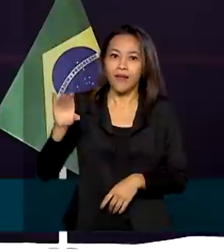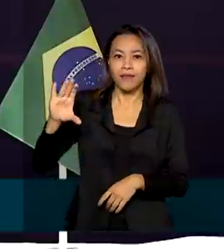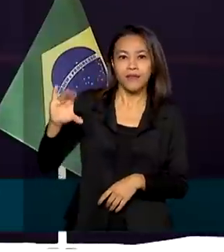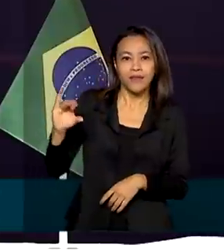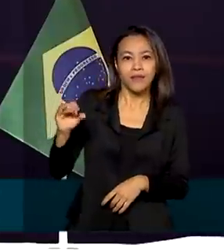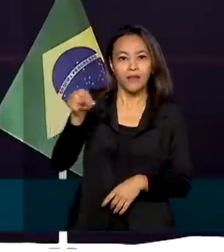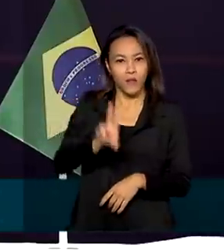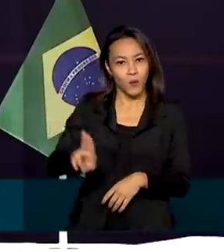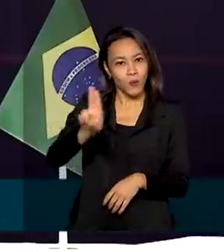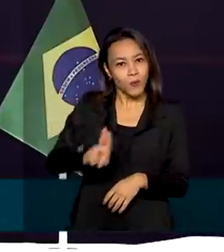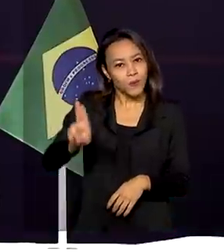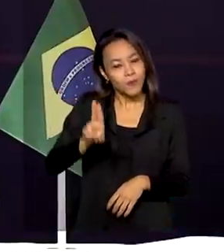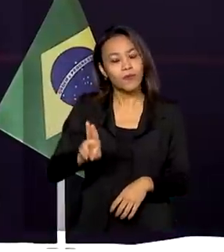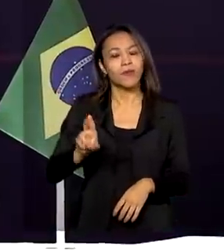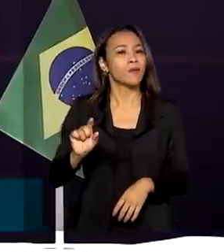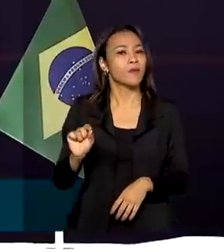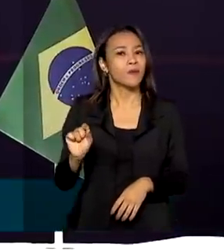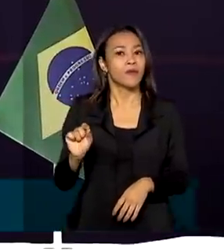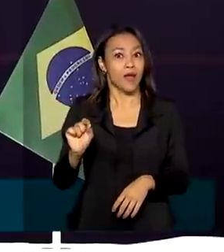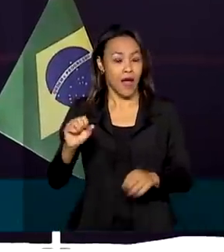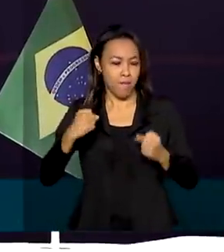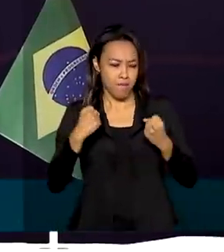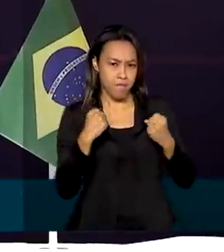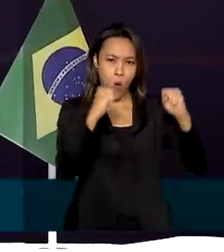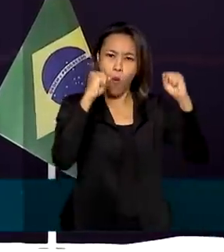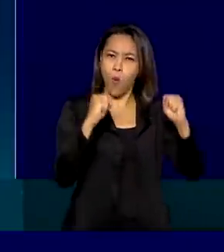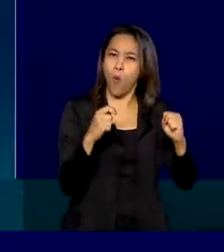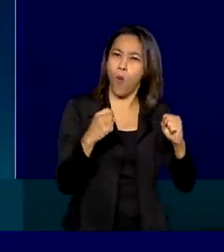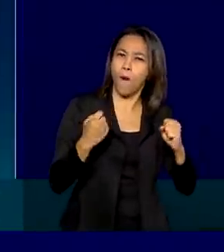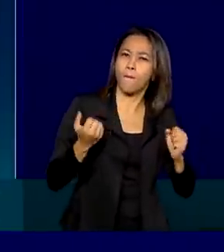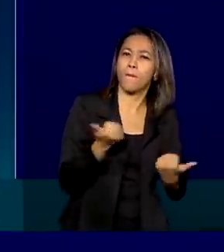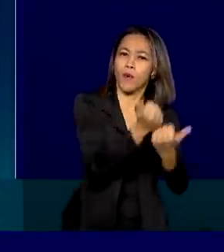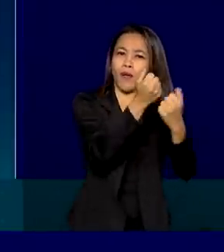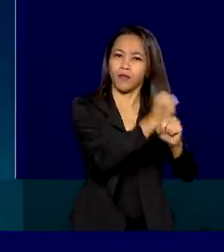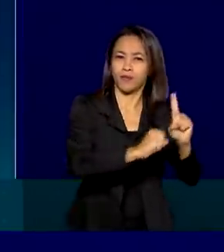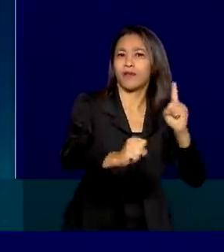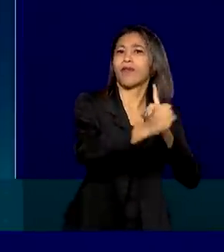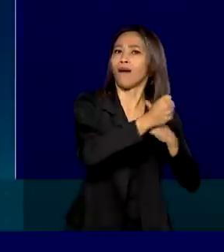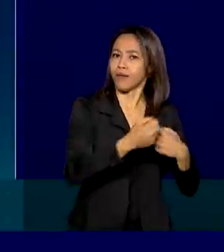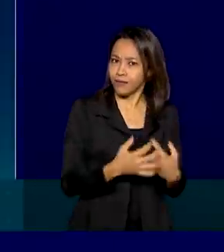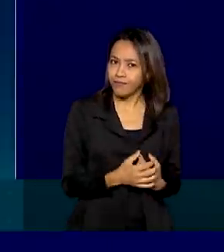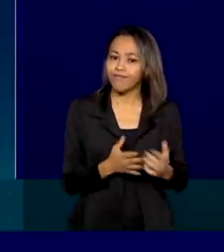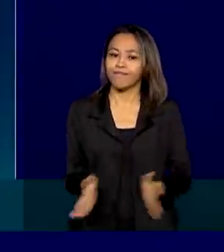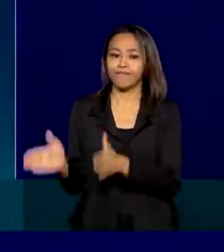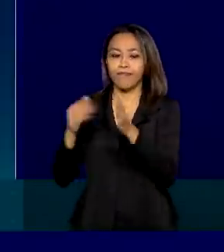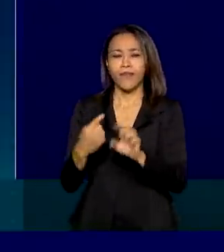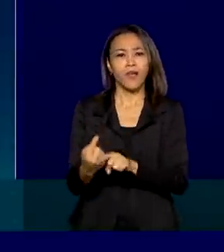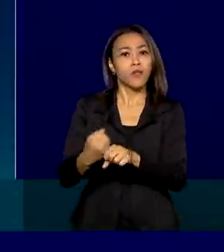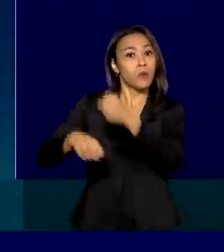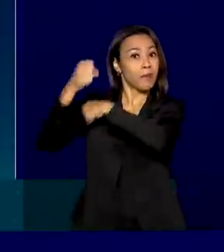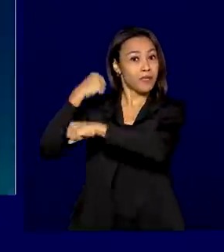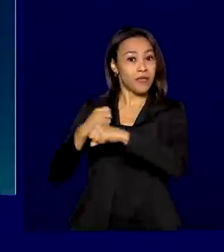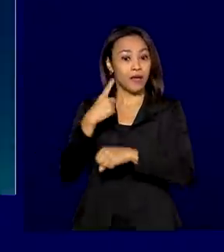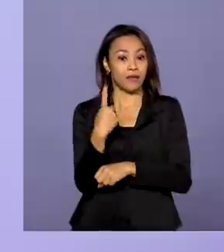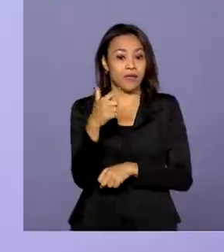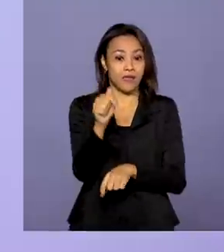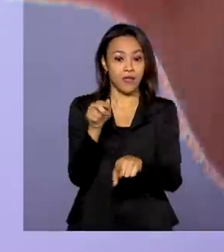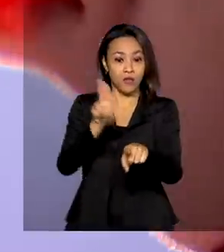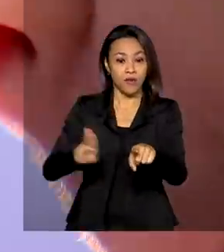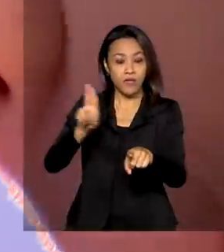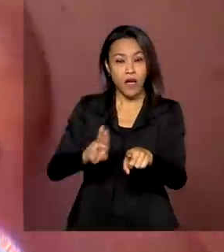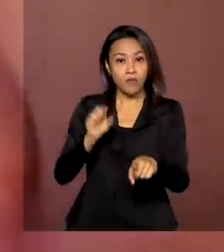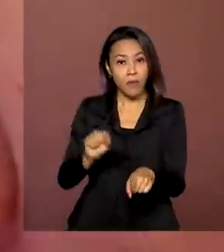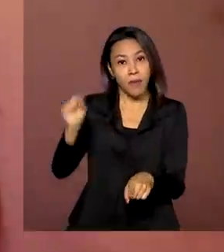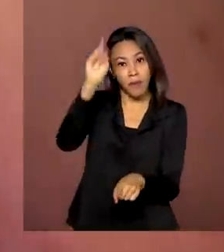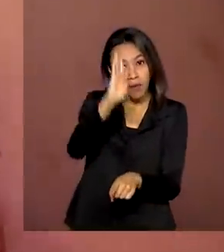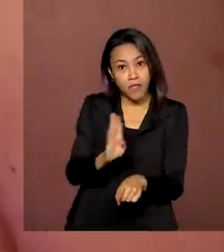aplicada de maneira a impactar a sociedade. Até o ano passado, 17 universidades federais do país já